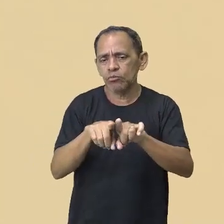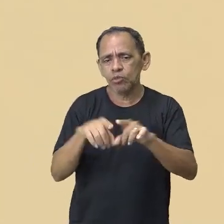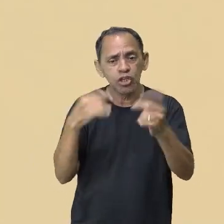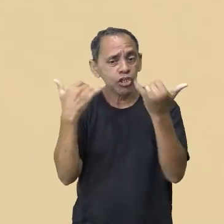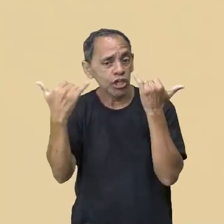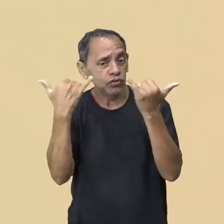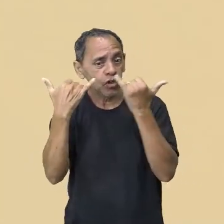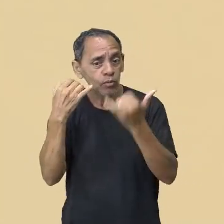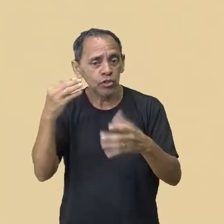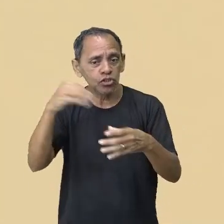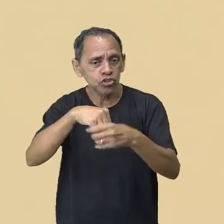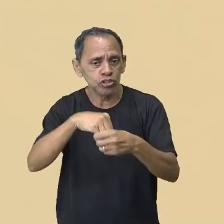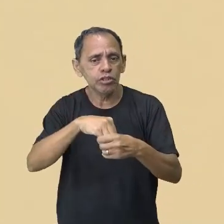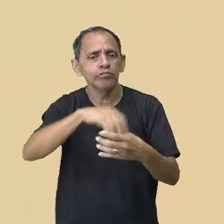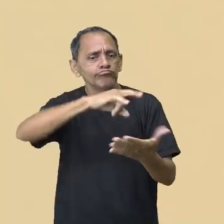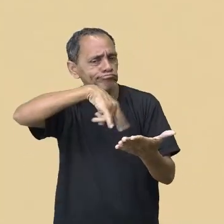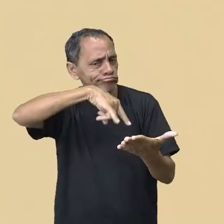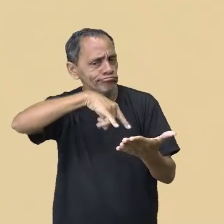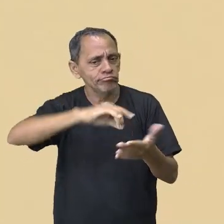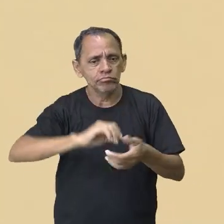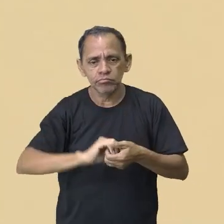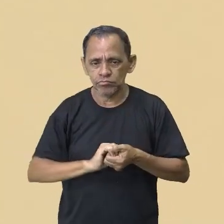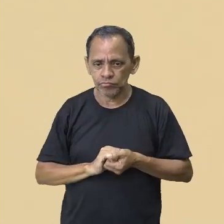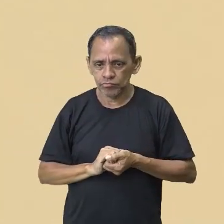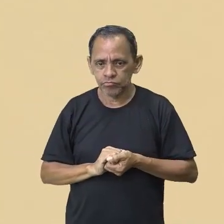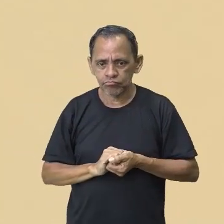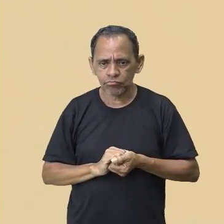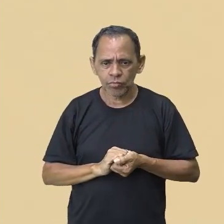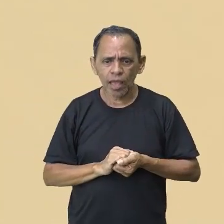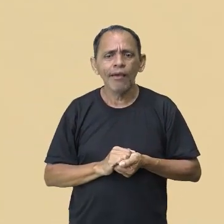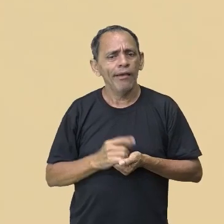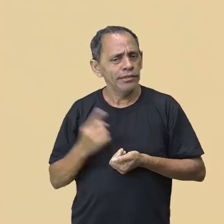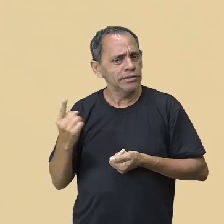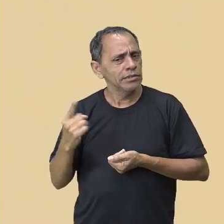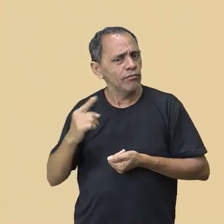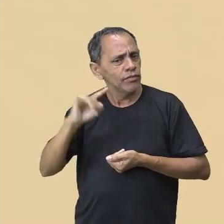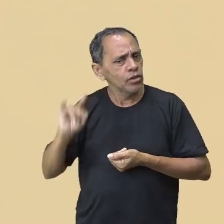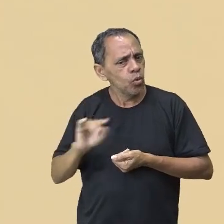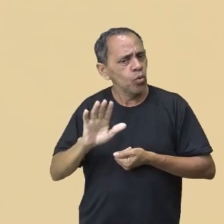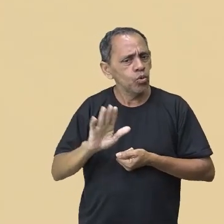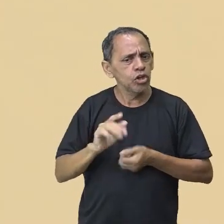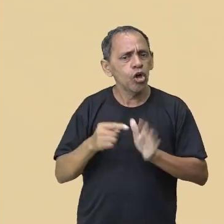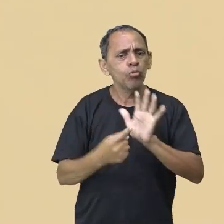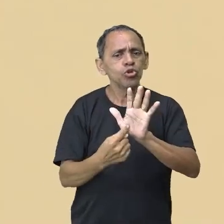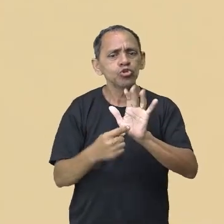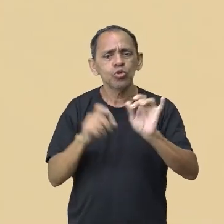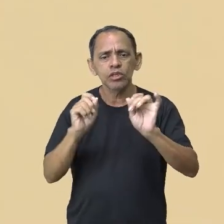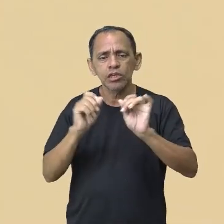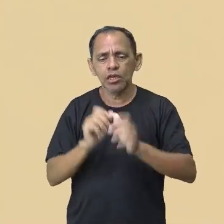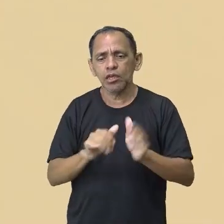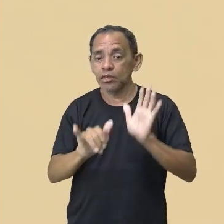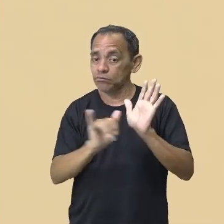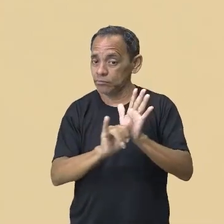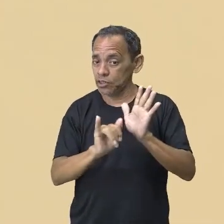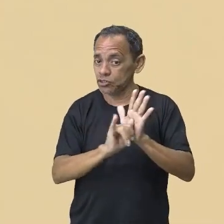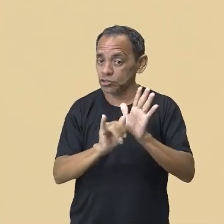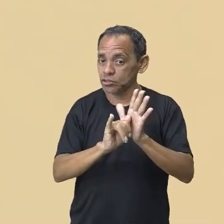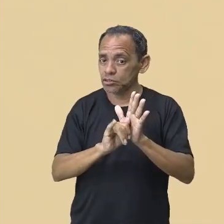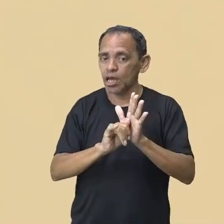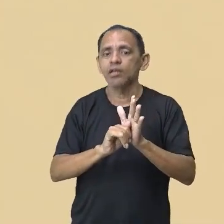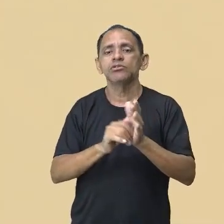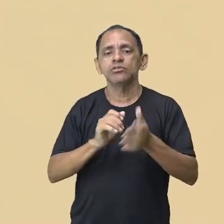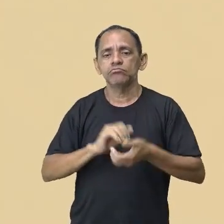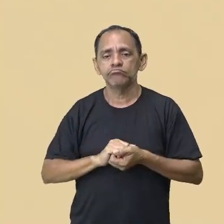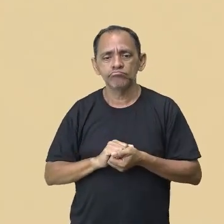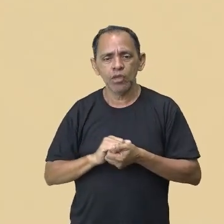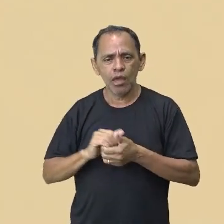neste documento. Essa figura mostrou para a gente a carteira de identidade, né? Que, ao longo